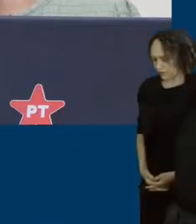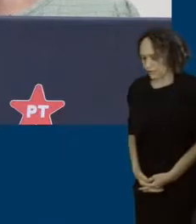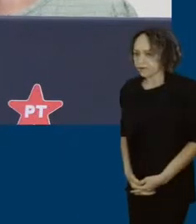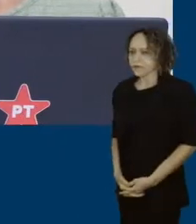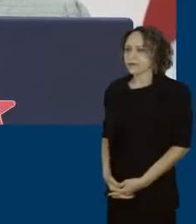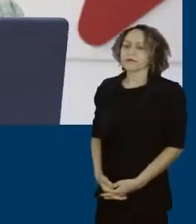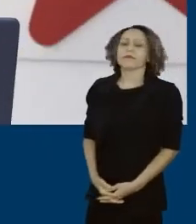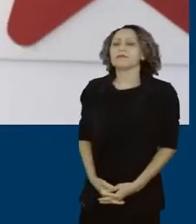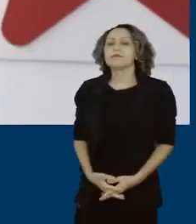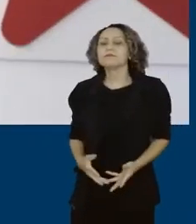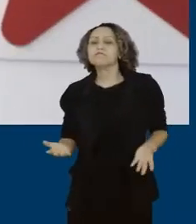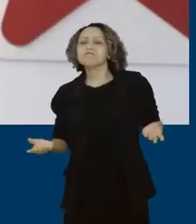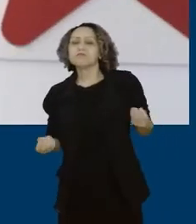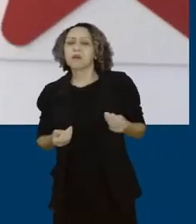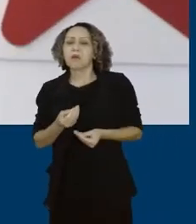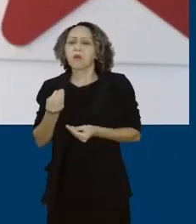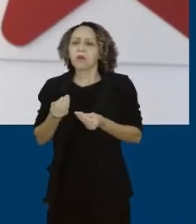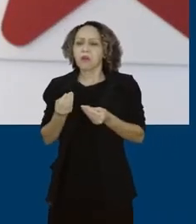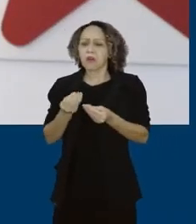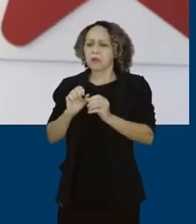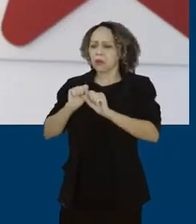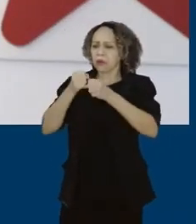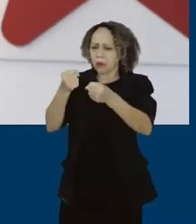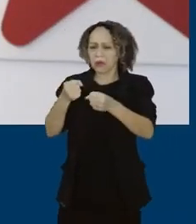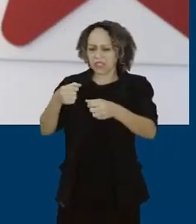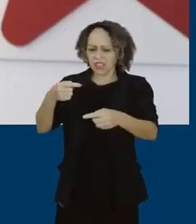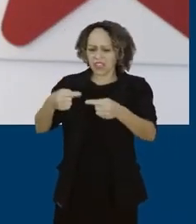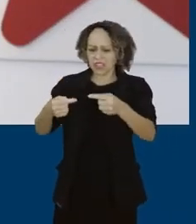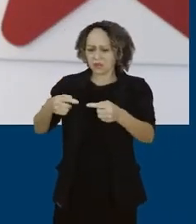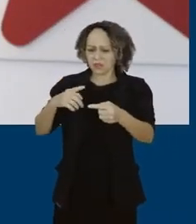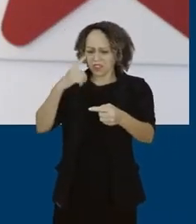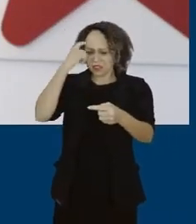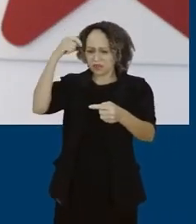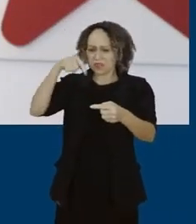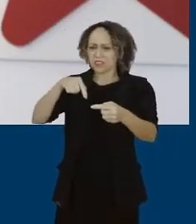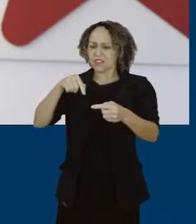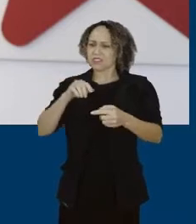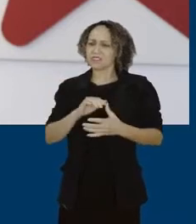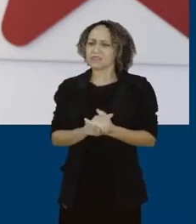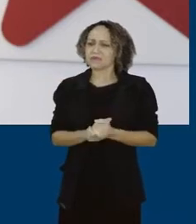combater essa violência política, especialmente este ano que a gente tem eleições?